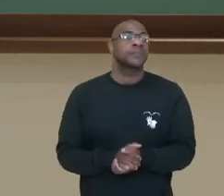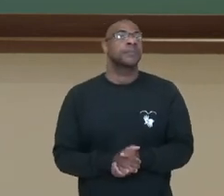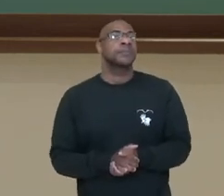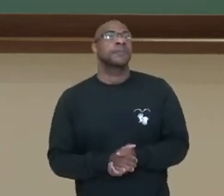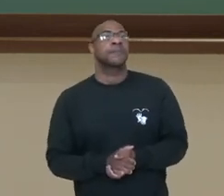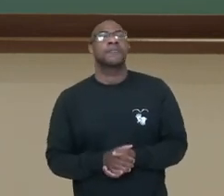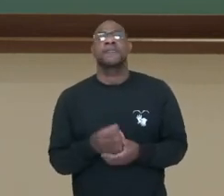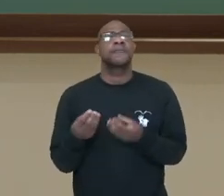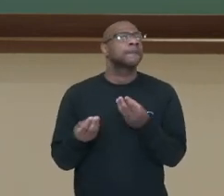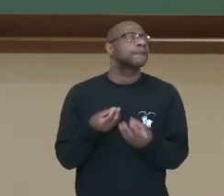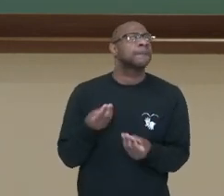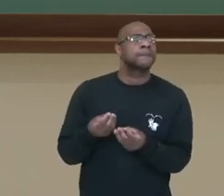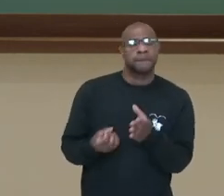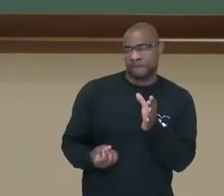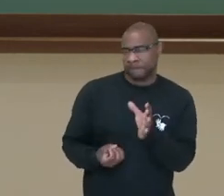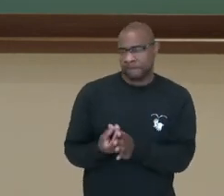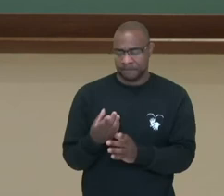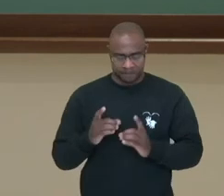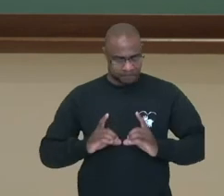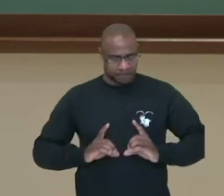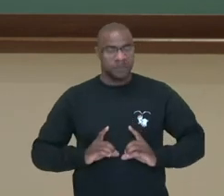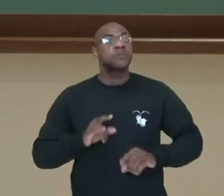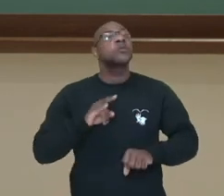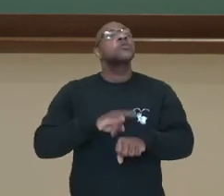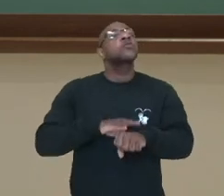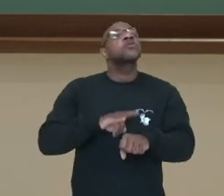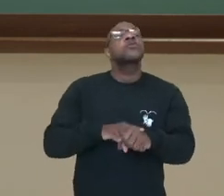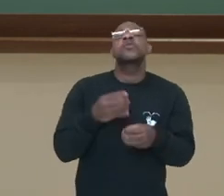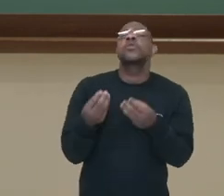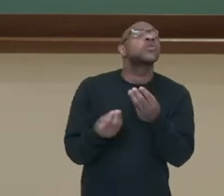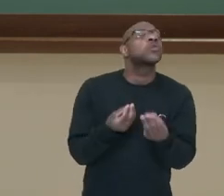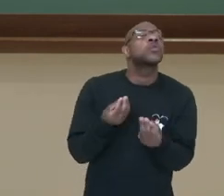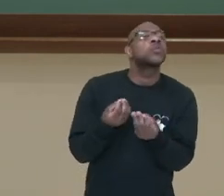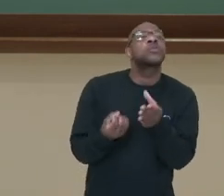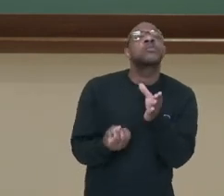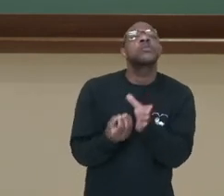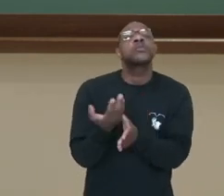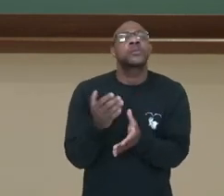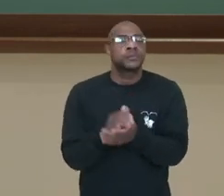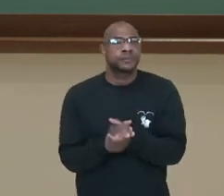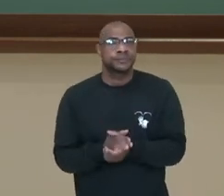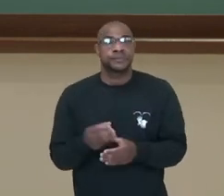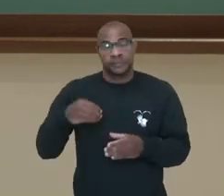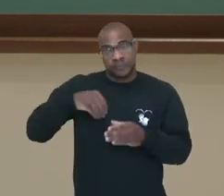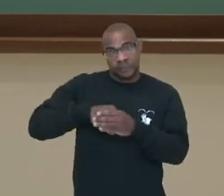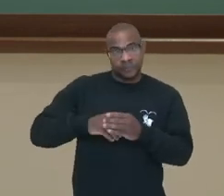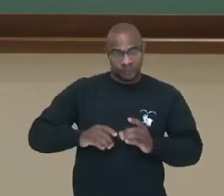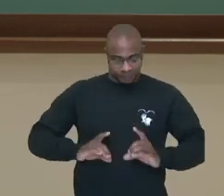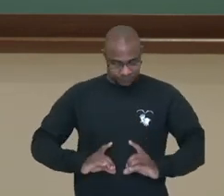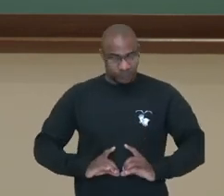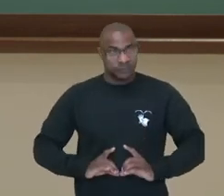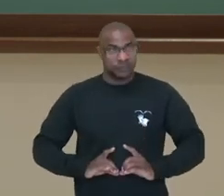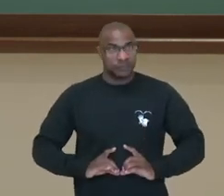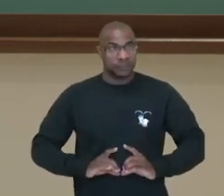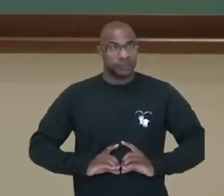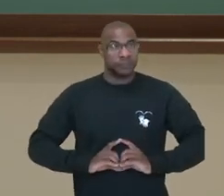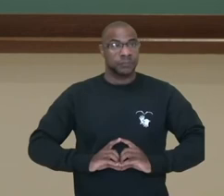Como que se dá essa formação da urina, né? Então a urina, ela vai ser formada lá no rim e ela vai